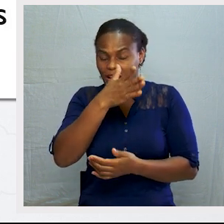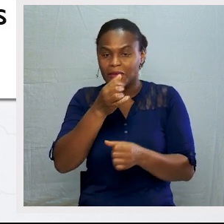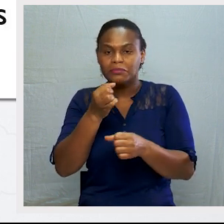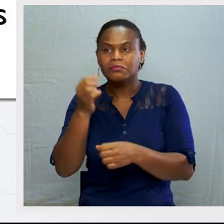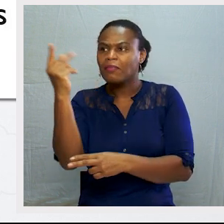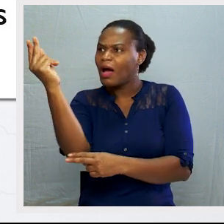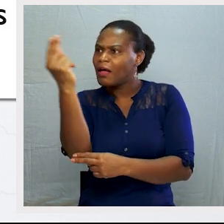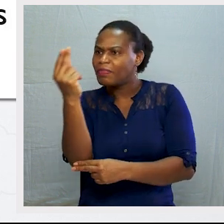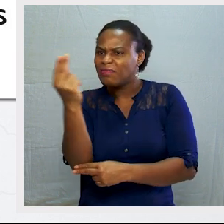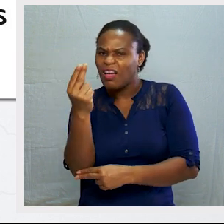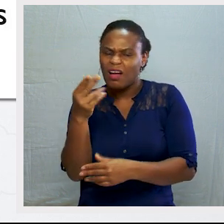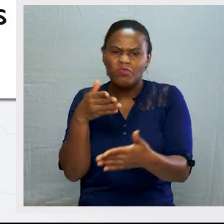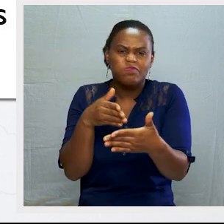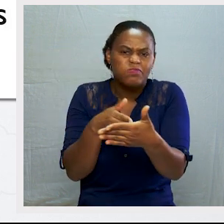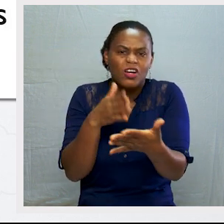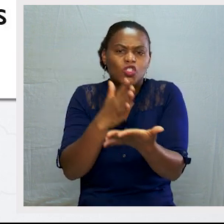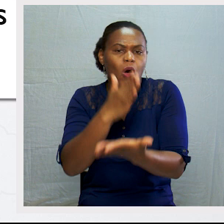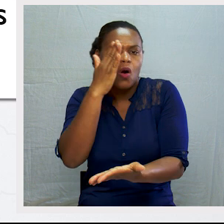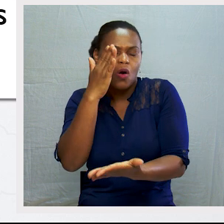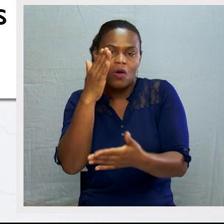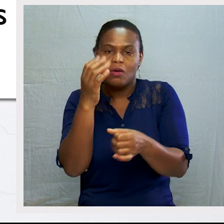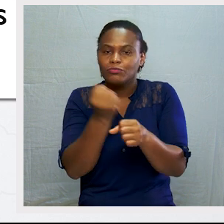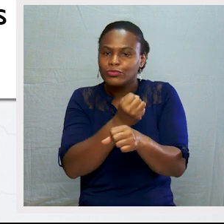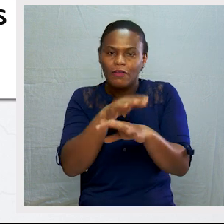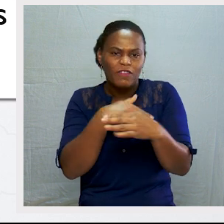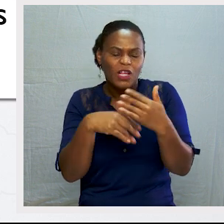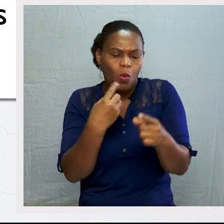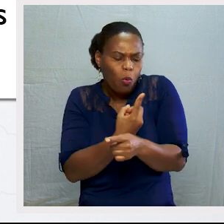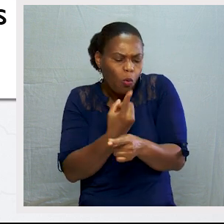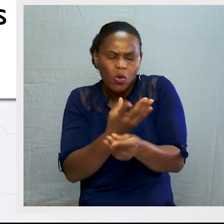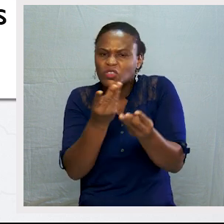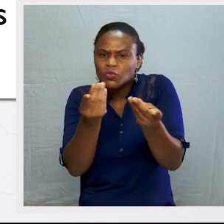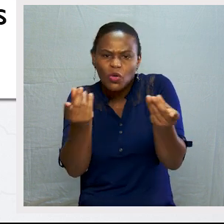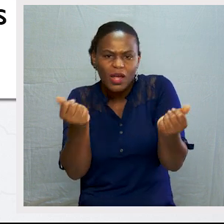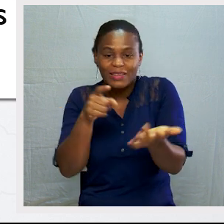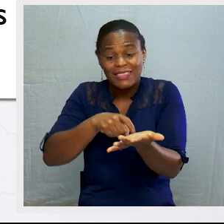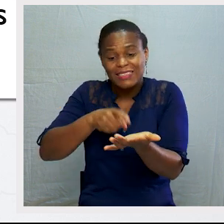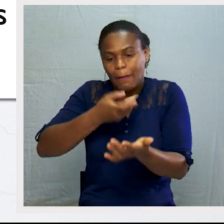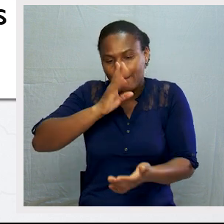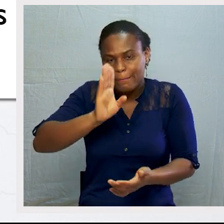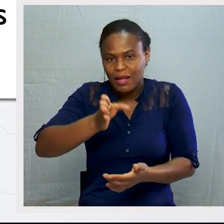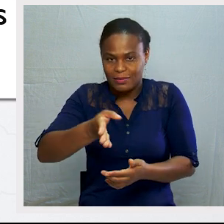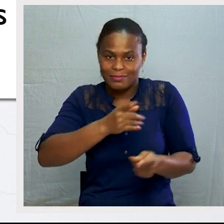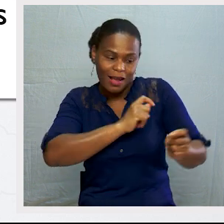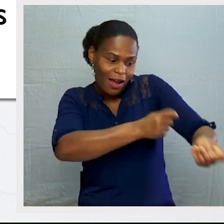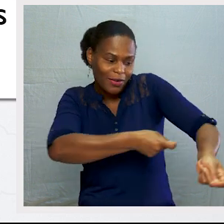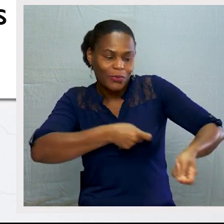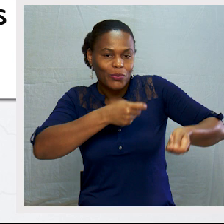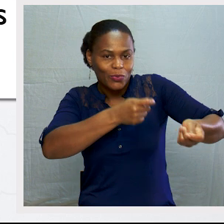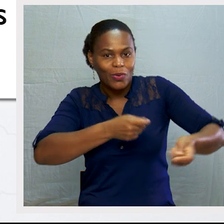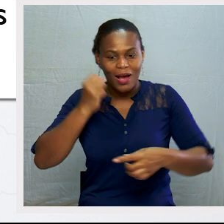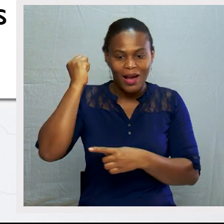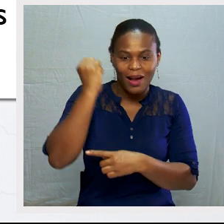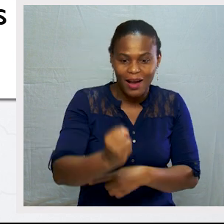artesanais limitavam-se à produção de utensílios necessários para a prática da agricultura,